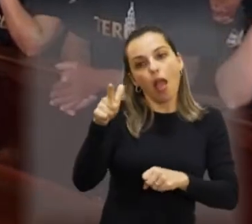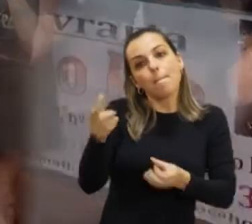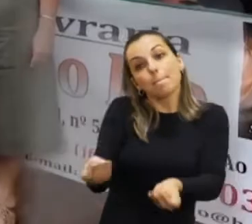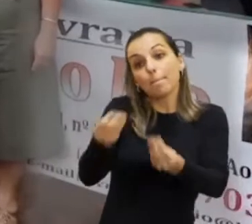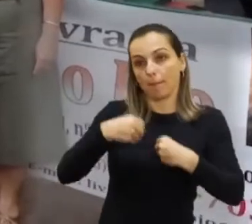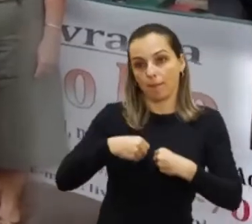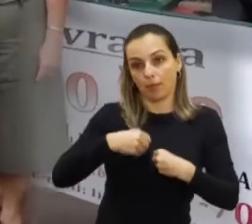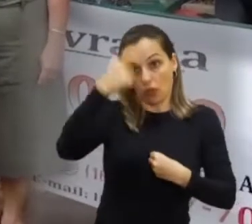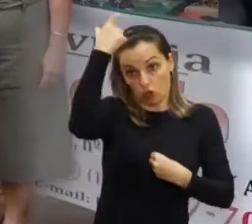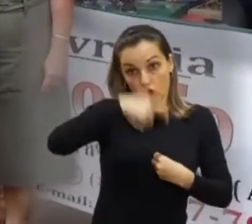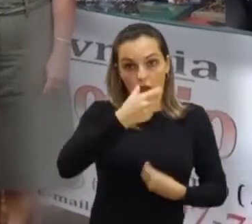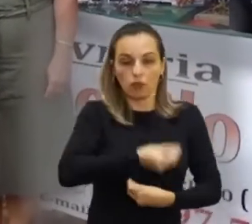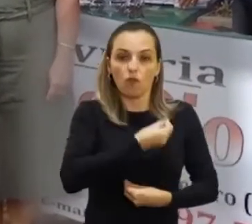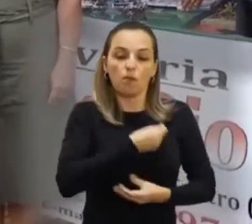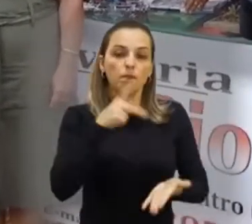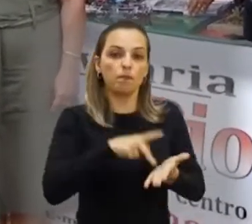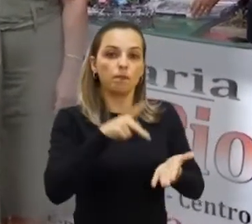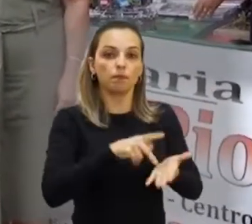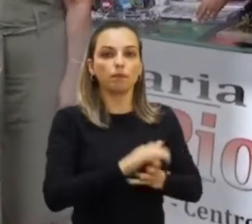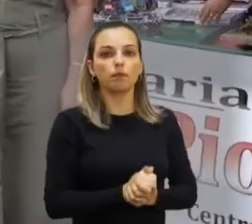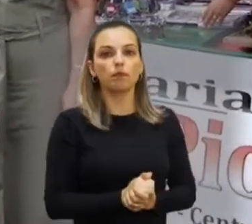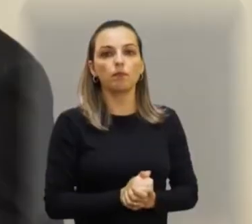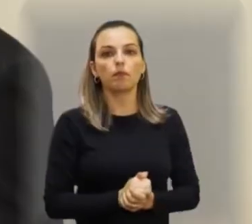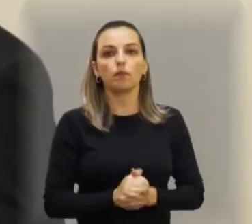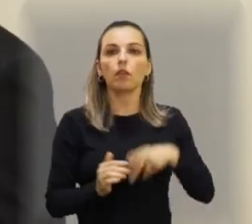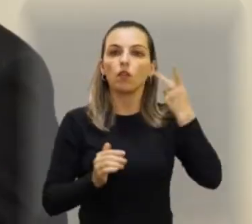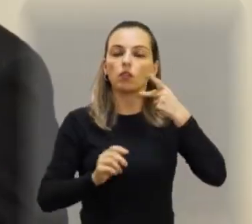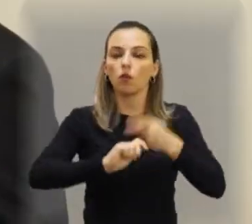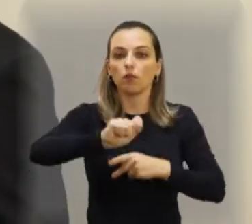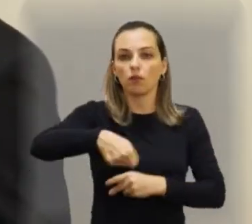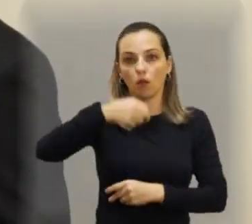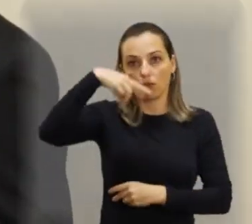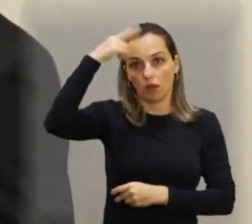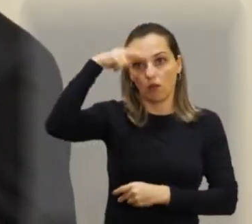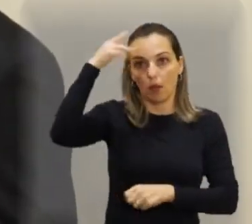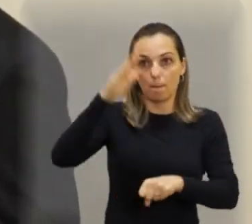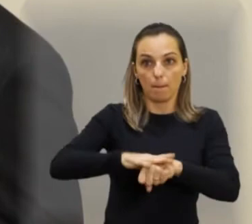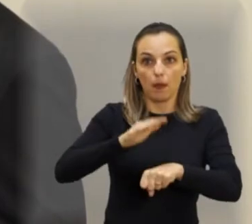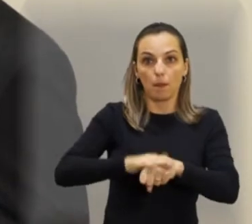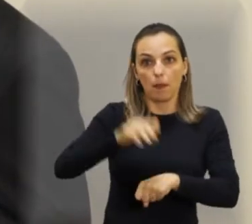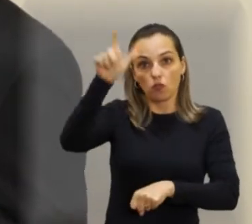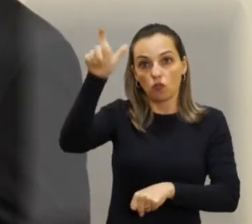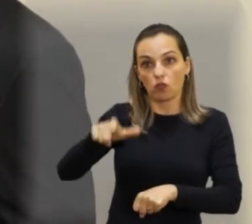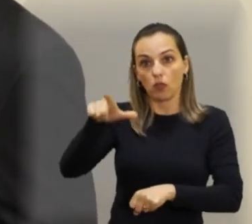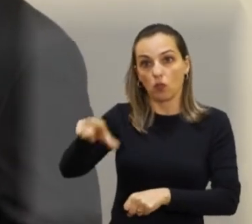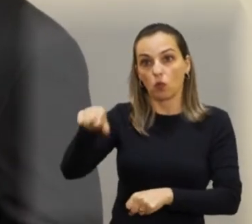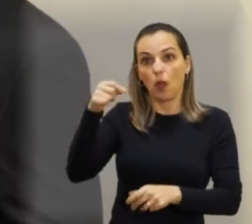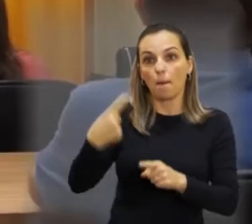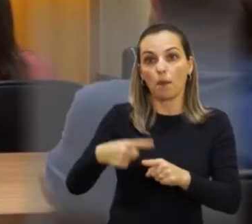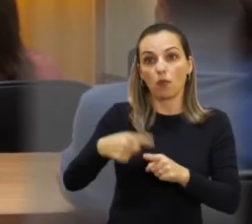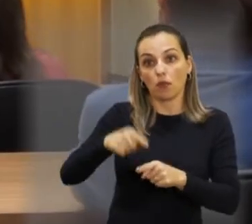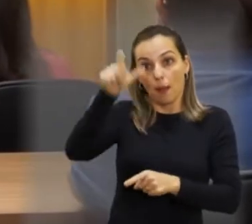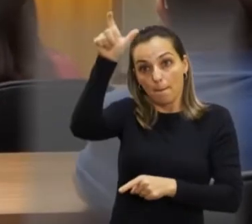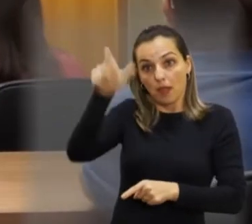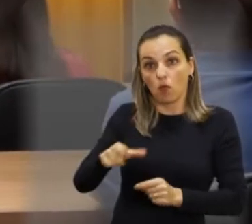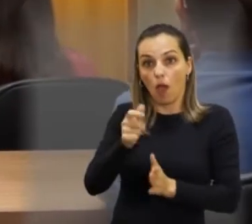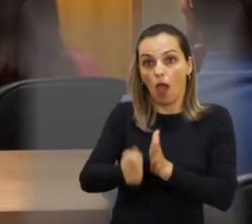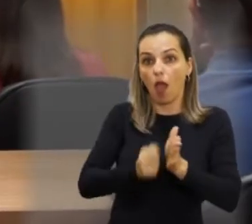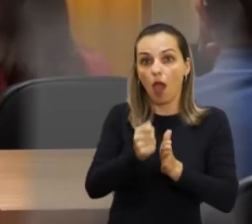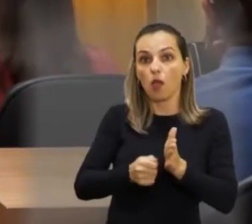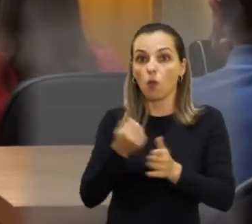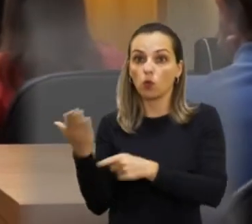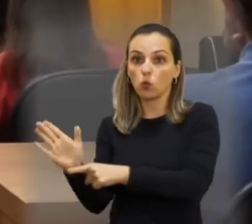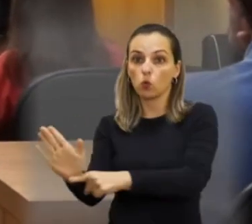dar do que receber. E eu experimentei isso. A indicação da homenagem foi feita pelo vereador Rafael de Angeli.